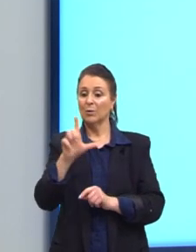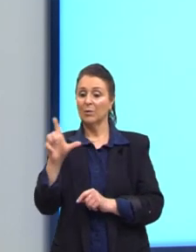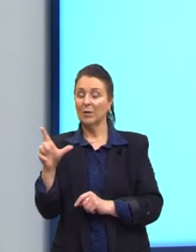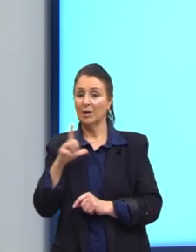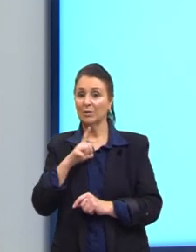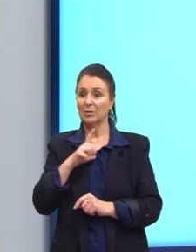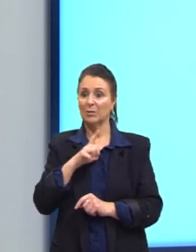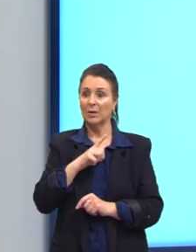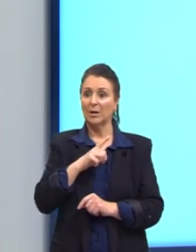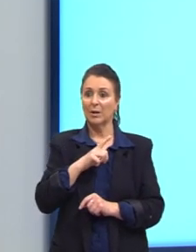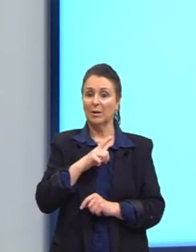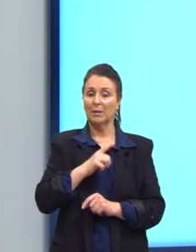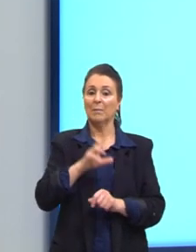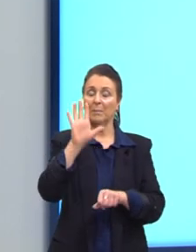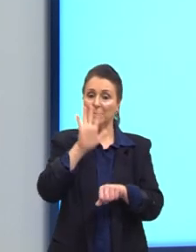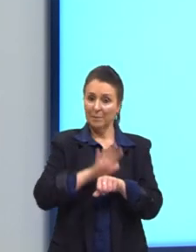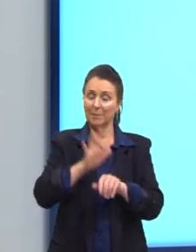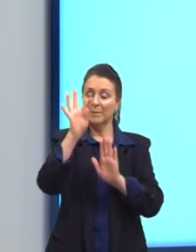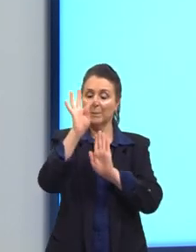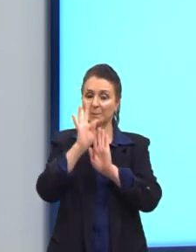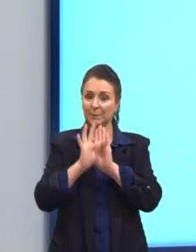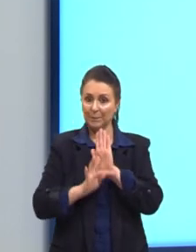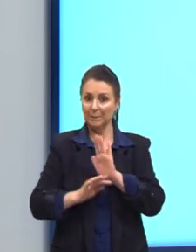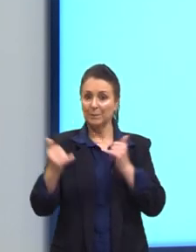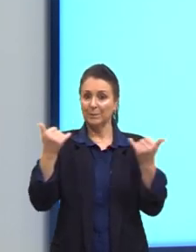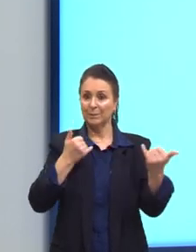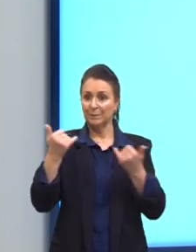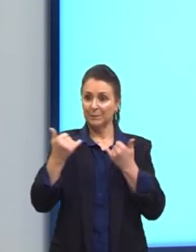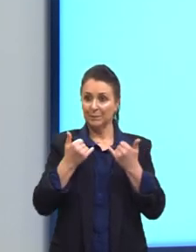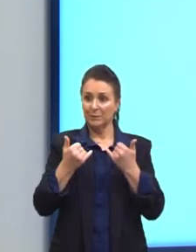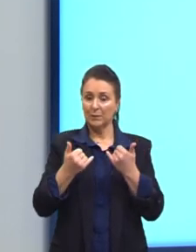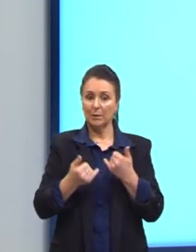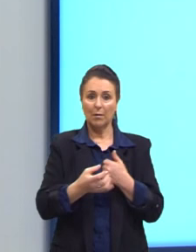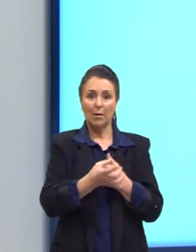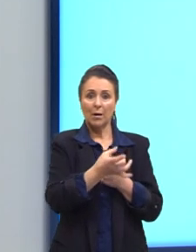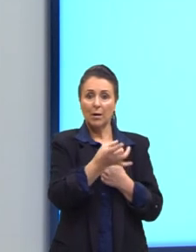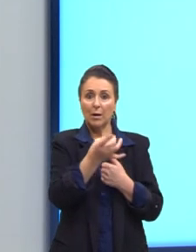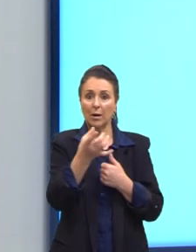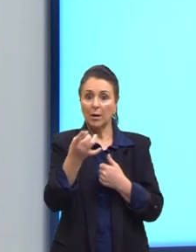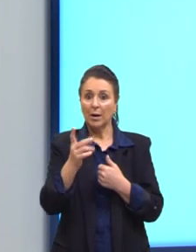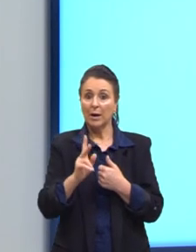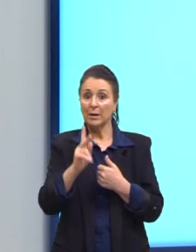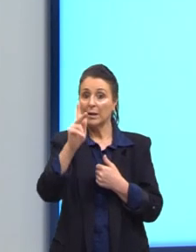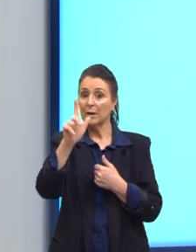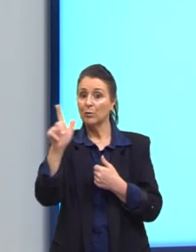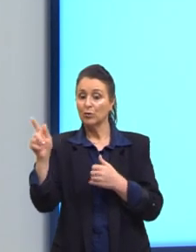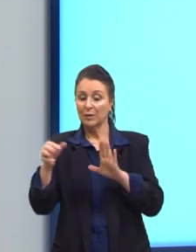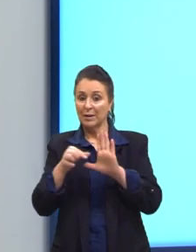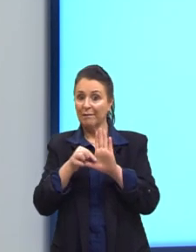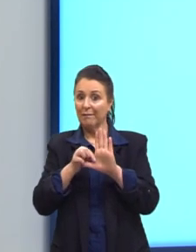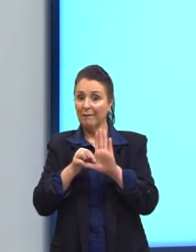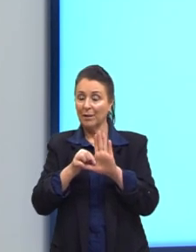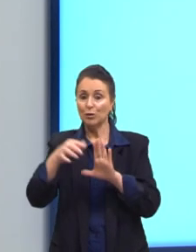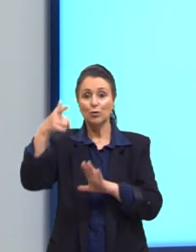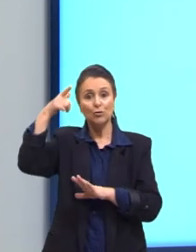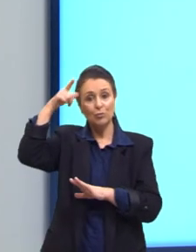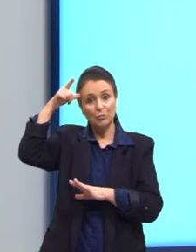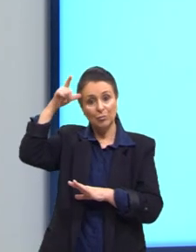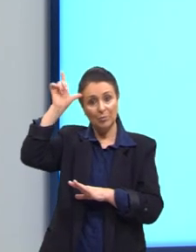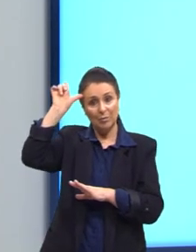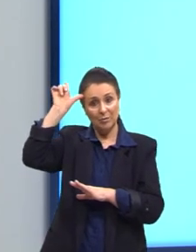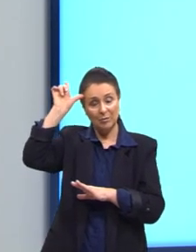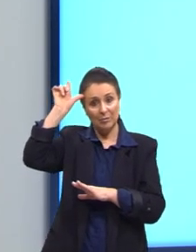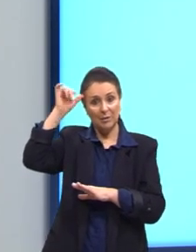mais um pedaço de texto que nos diz Cada quilo de carne bovina, por exemplo, exige